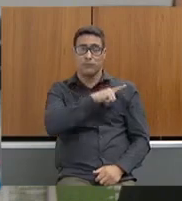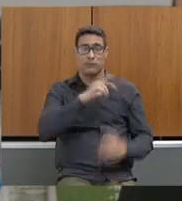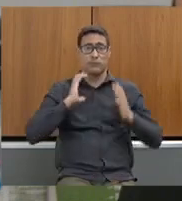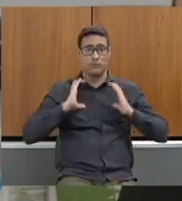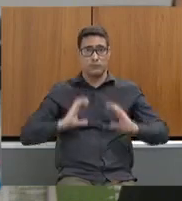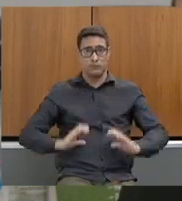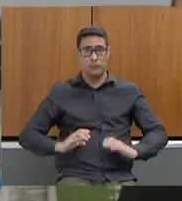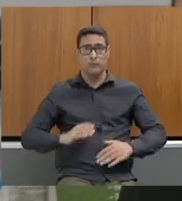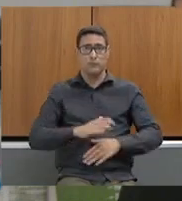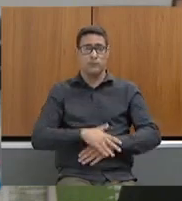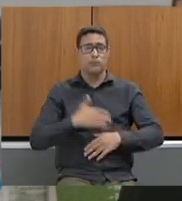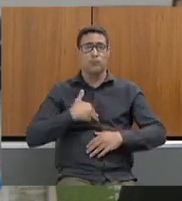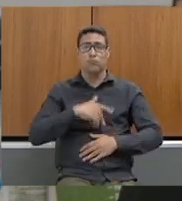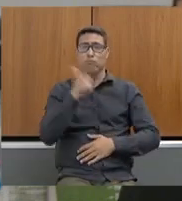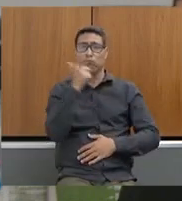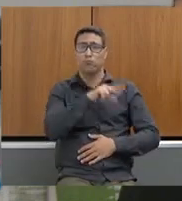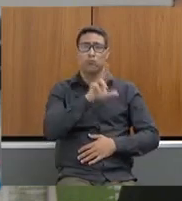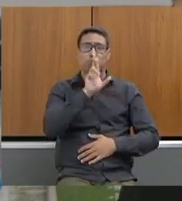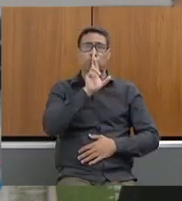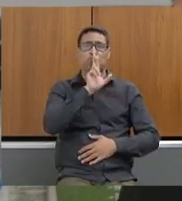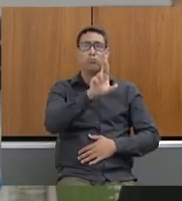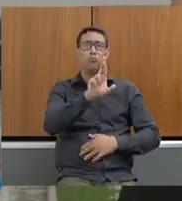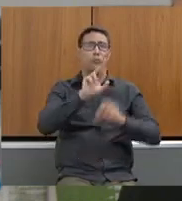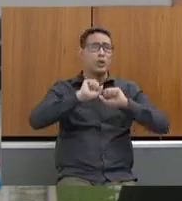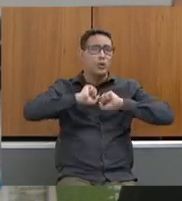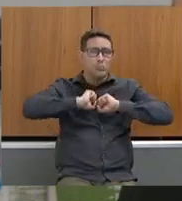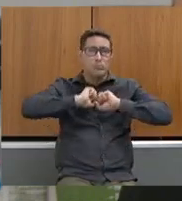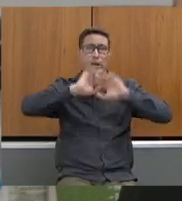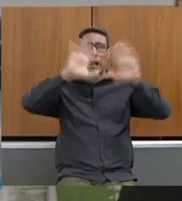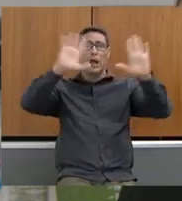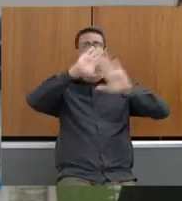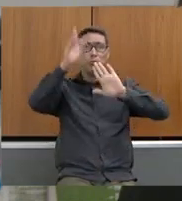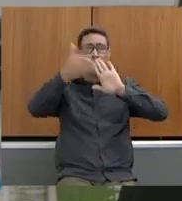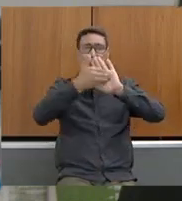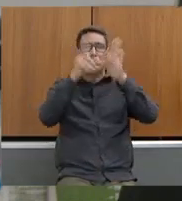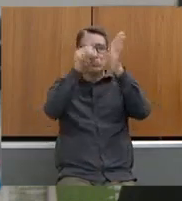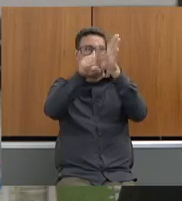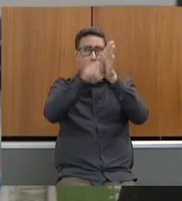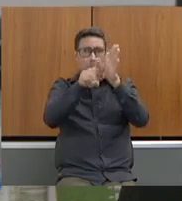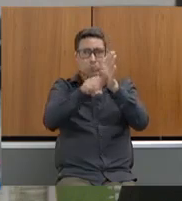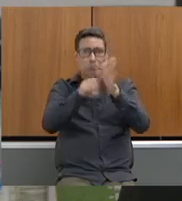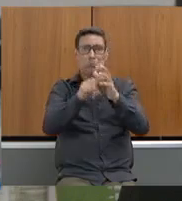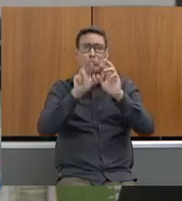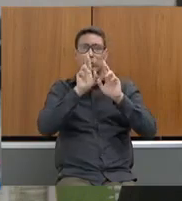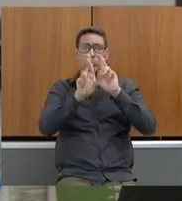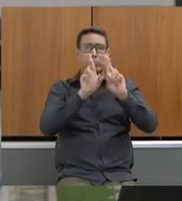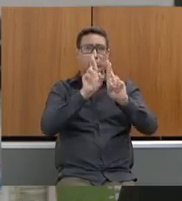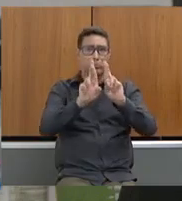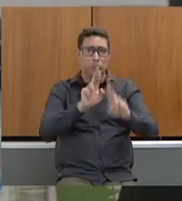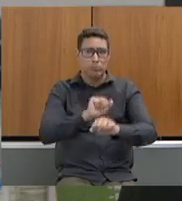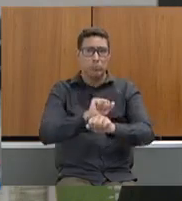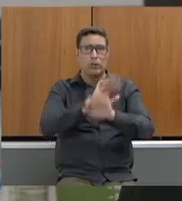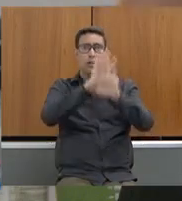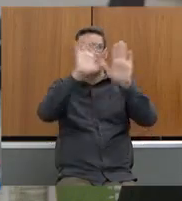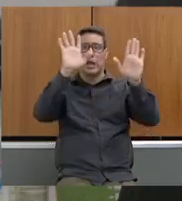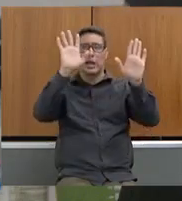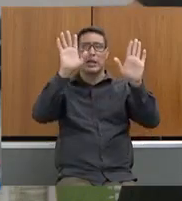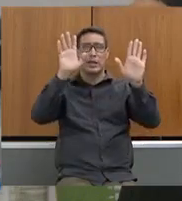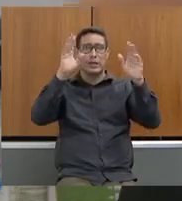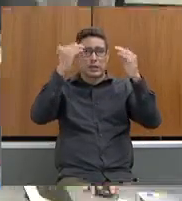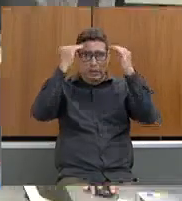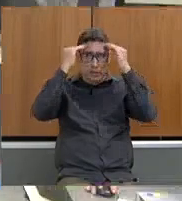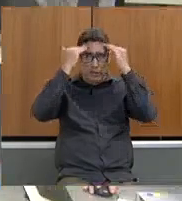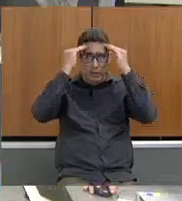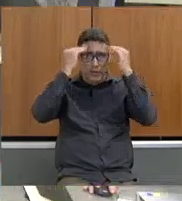pela sua precesa em responder cirurgicamente todas as perguntas de forma clara, de forma transparente